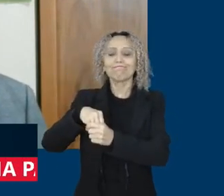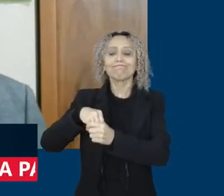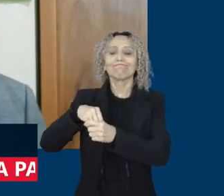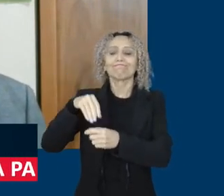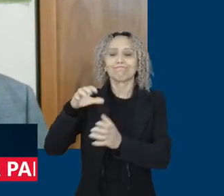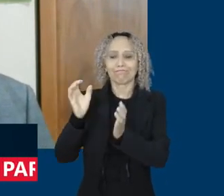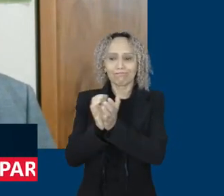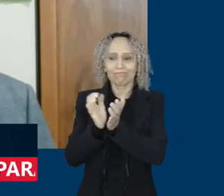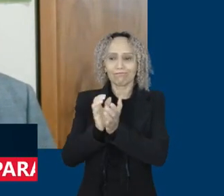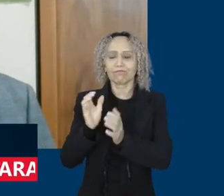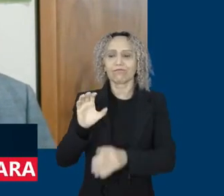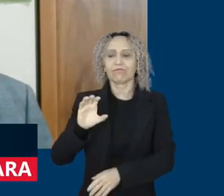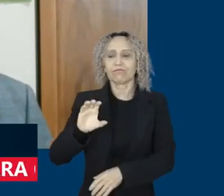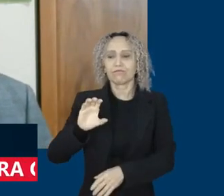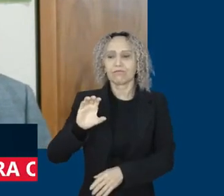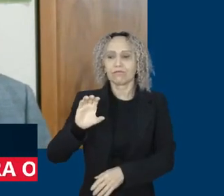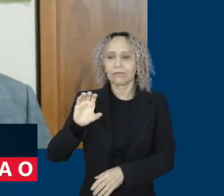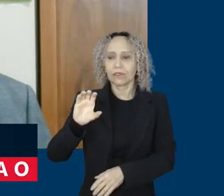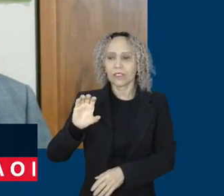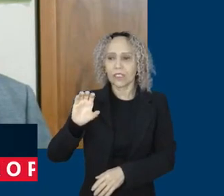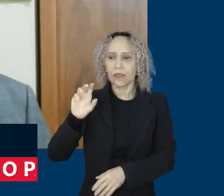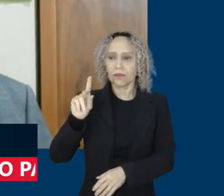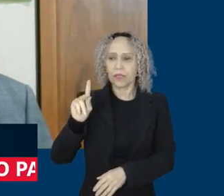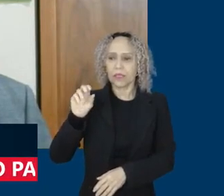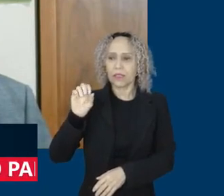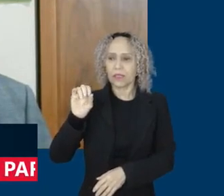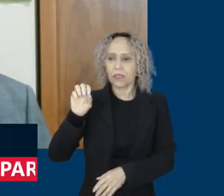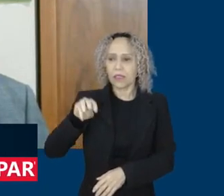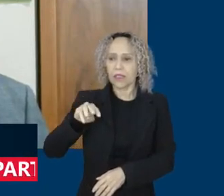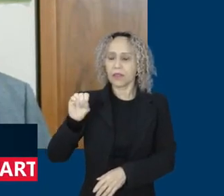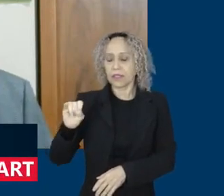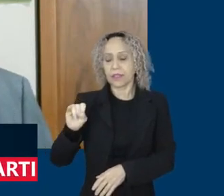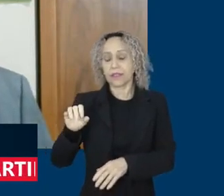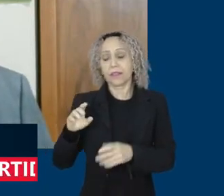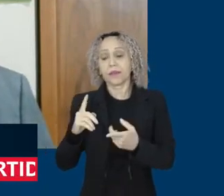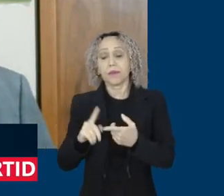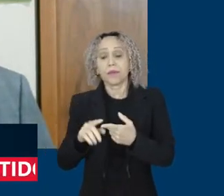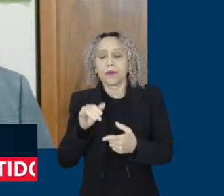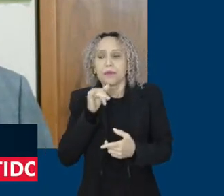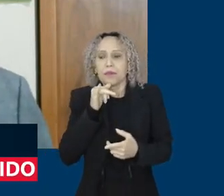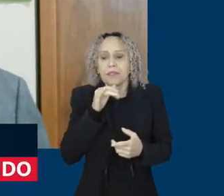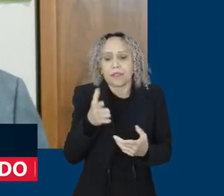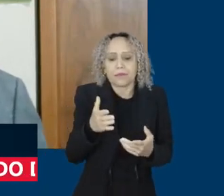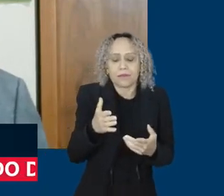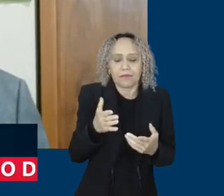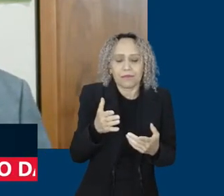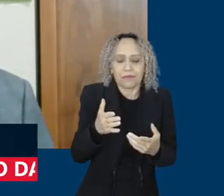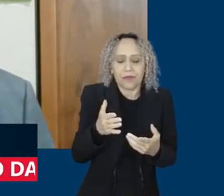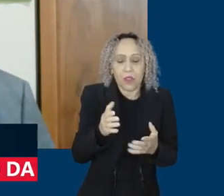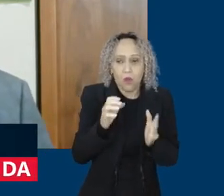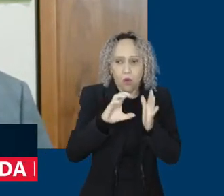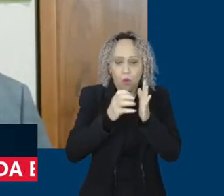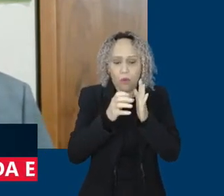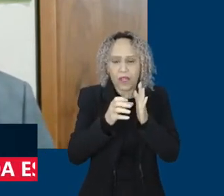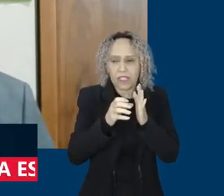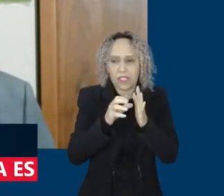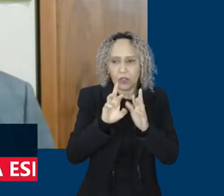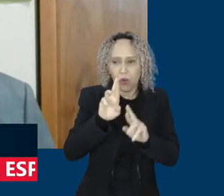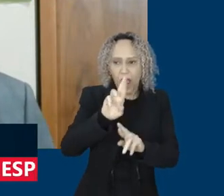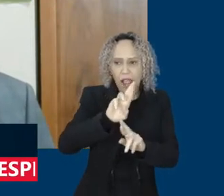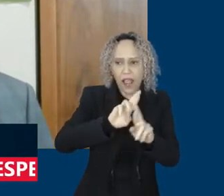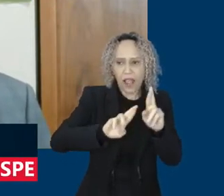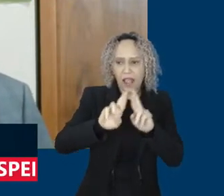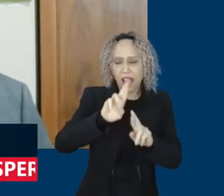Novo e a Rede, eles não têm liderança, não têm número de deputados suficiente para ter liderança. Nesse sentido, não entram,